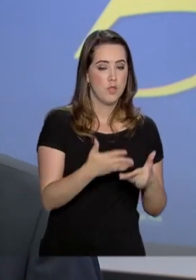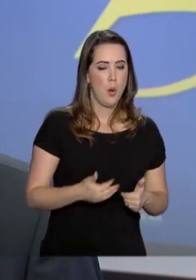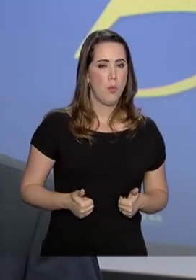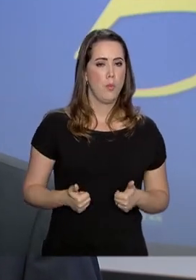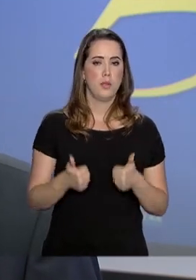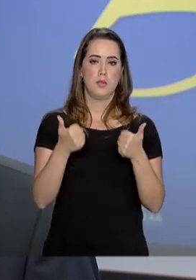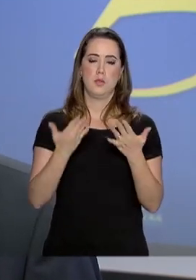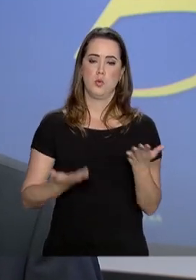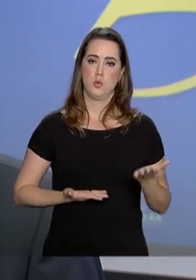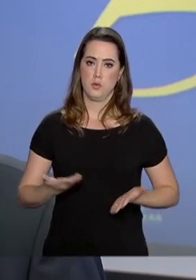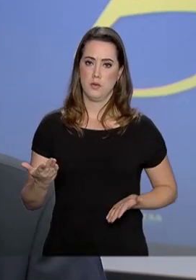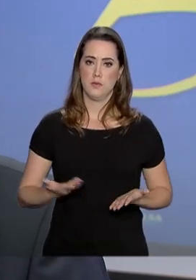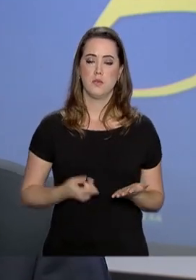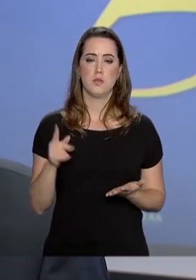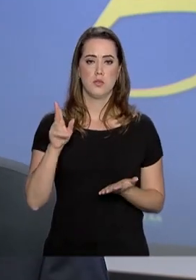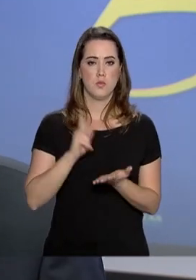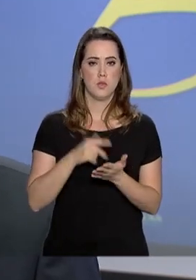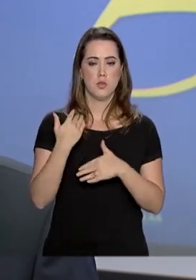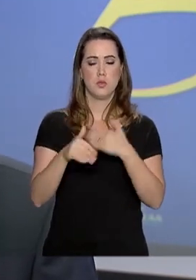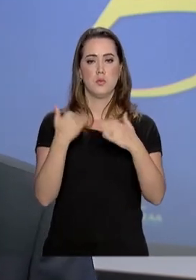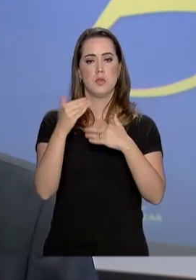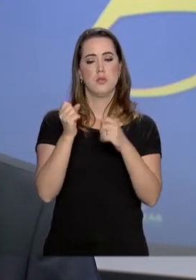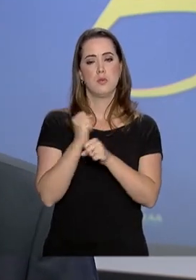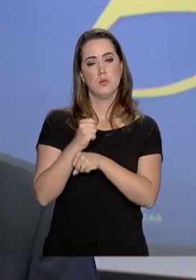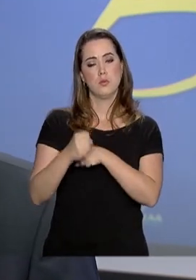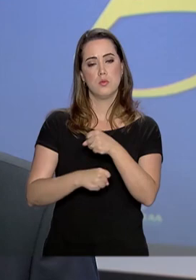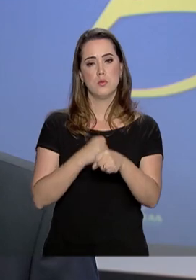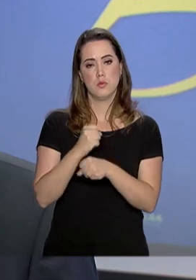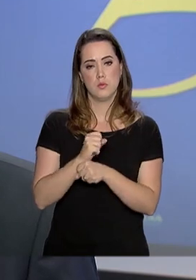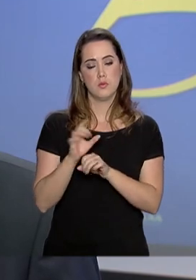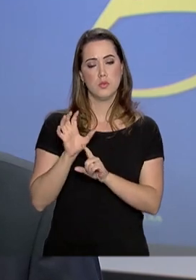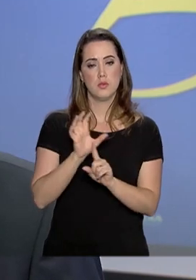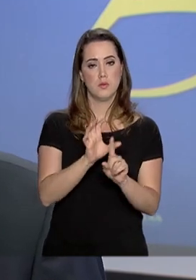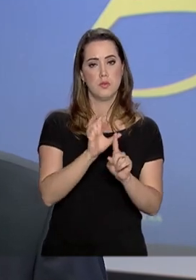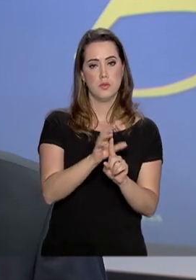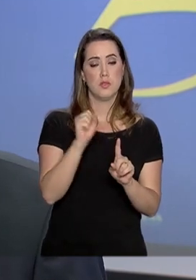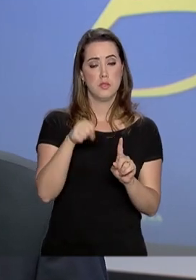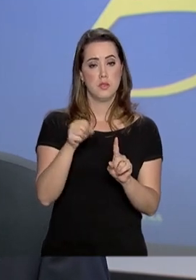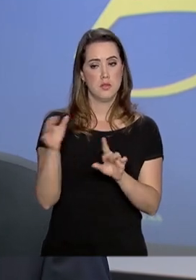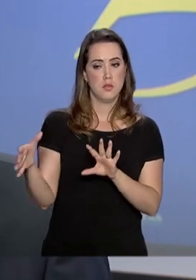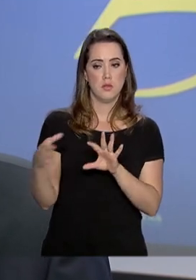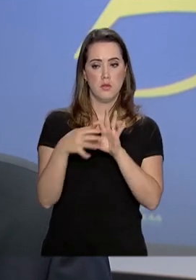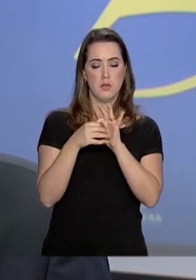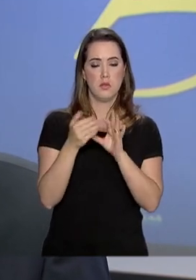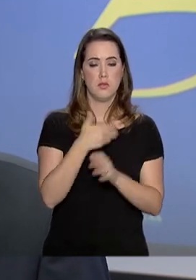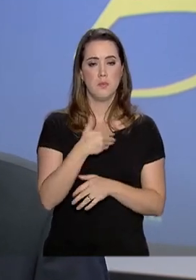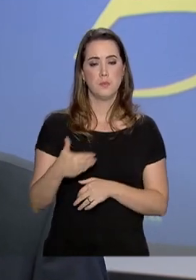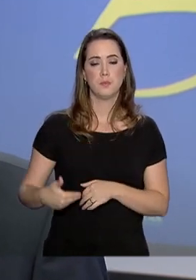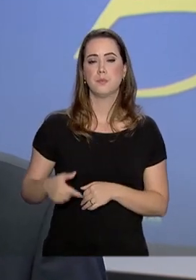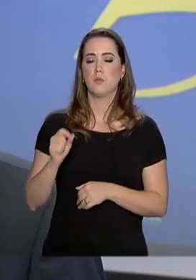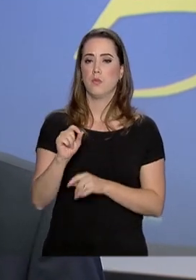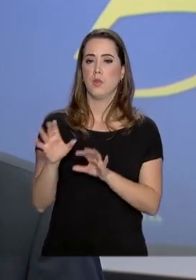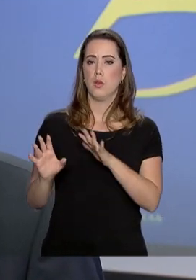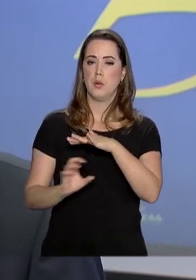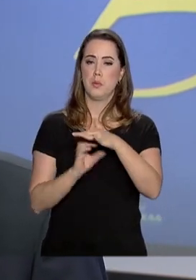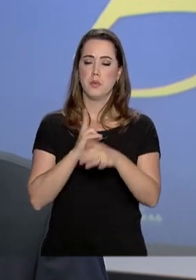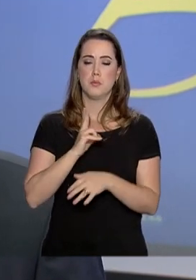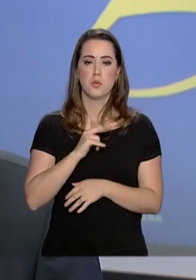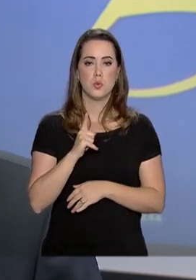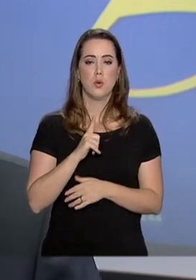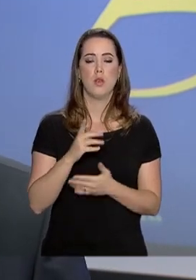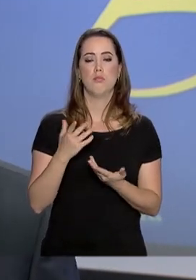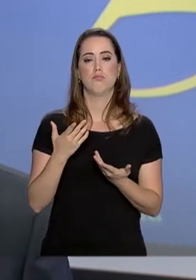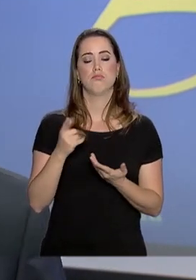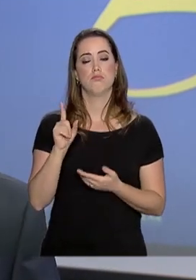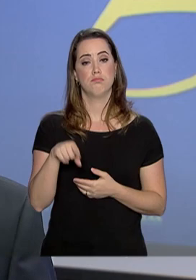serviço prestado, de fato, ela vem aumentando nos últimos anos. E isso é reflexo exatamente da interação do poder público com o capital privado, com